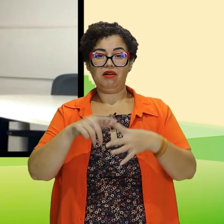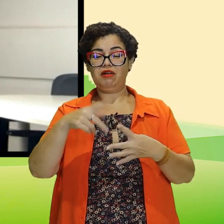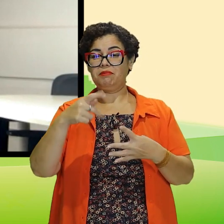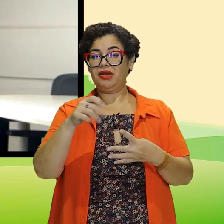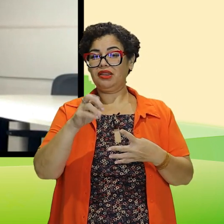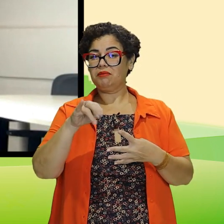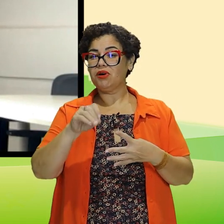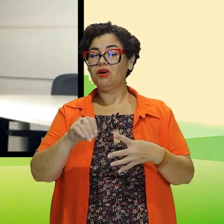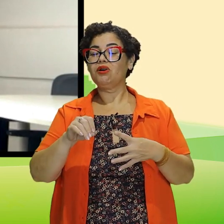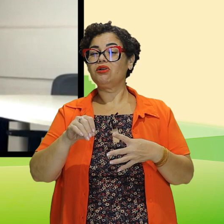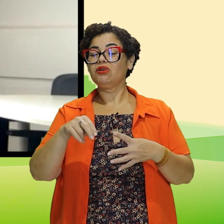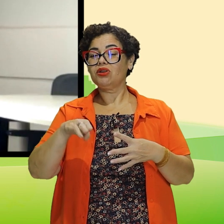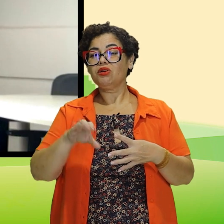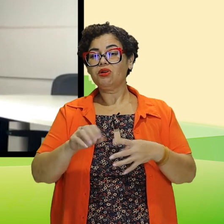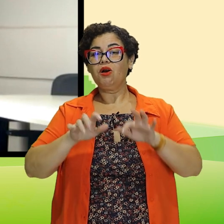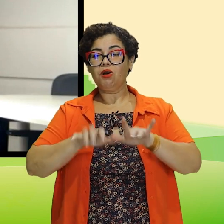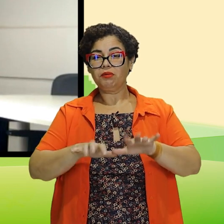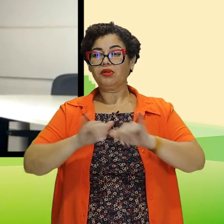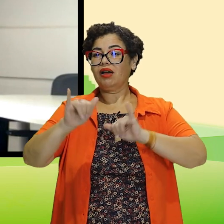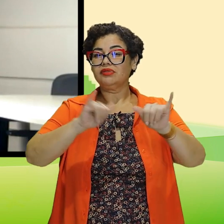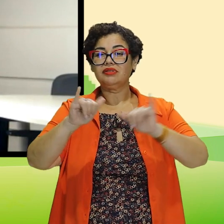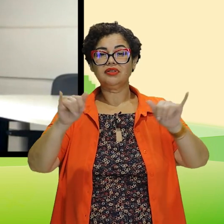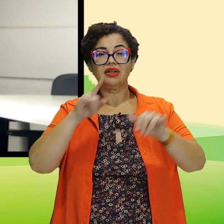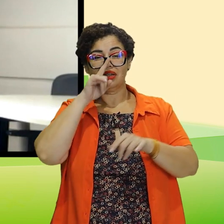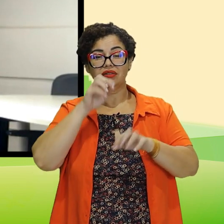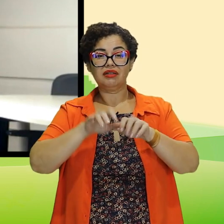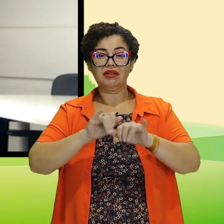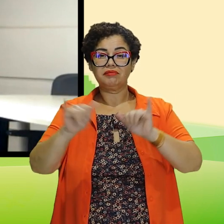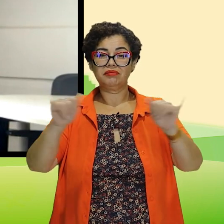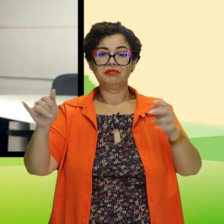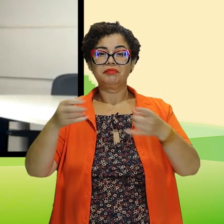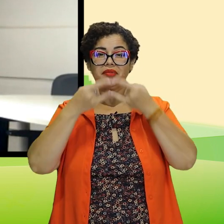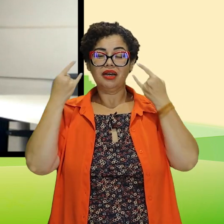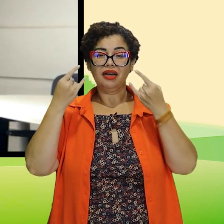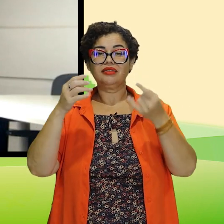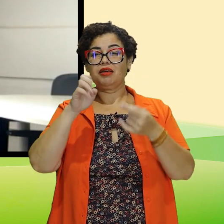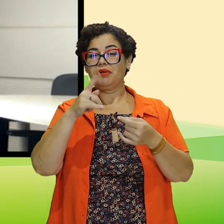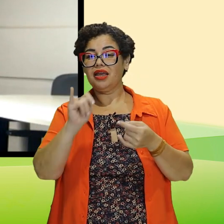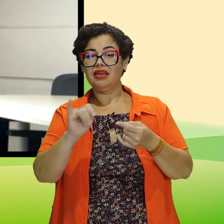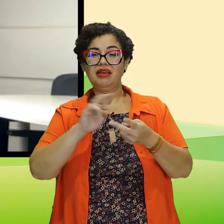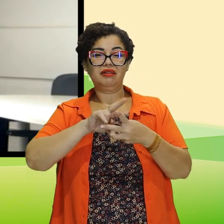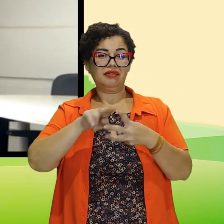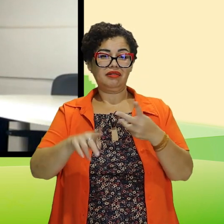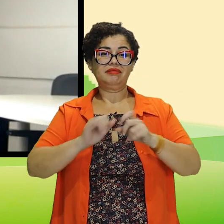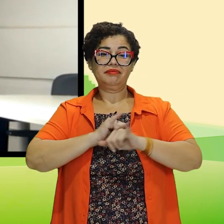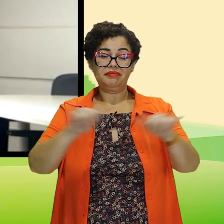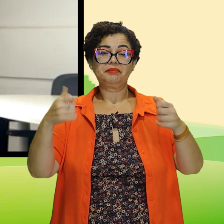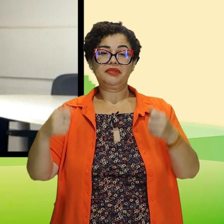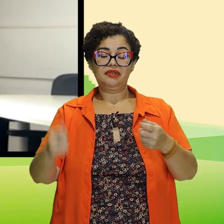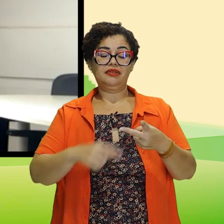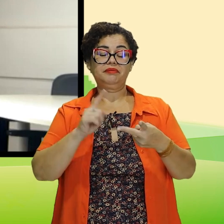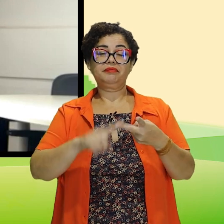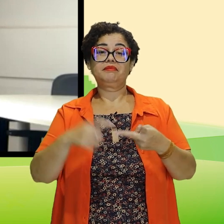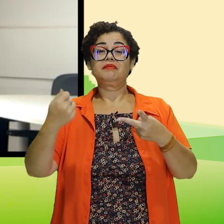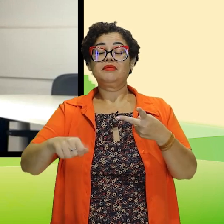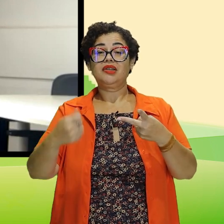saudável. Patrimônio. Eu preciso de computador para poder notificar esses riscos. Eu preciso de máscaras, de EPIs. Enfim,